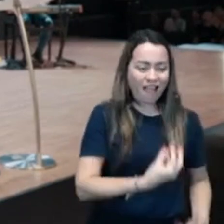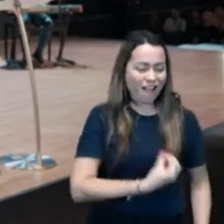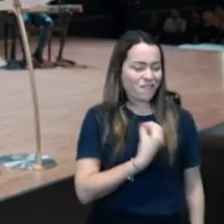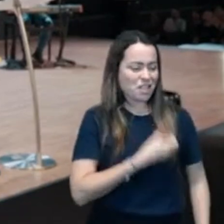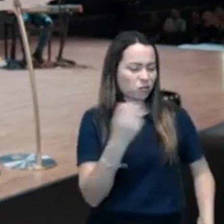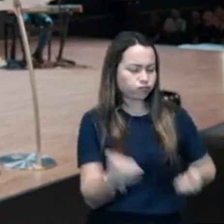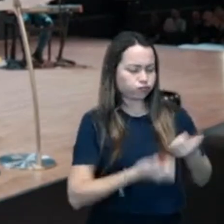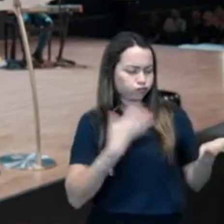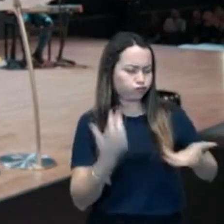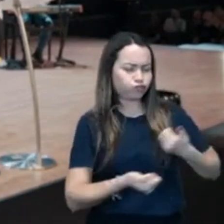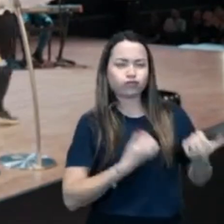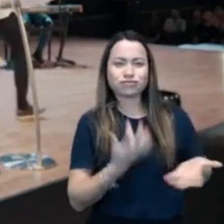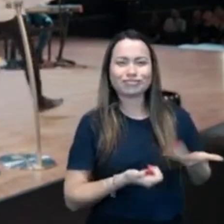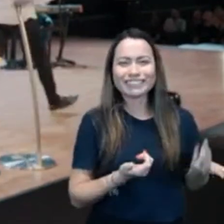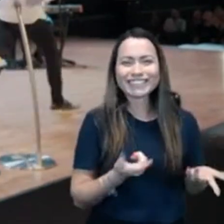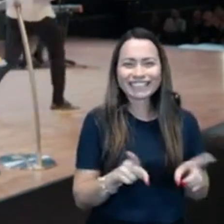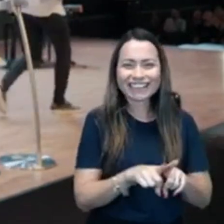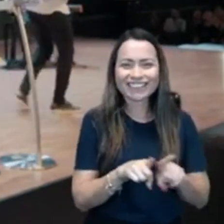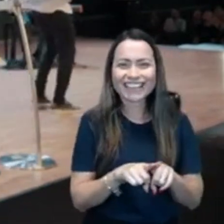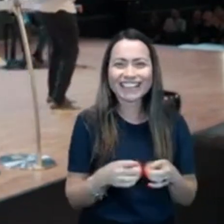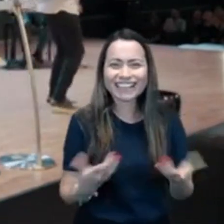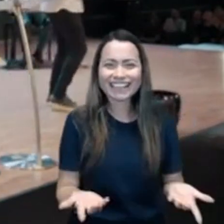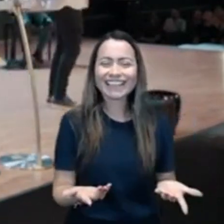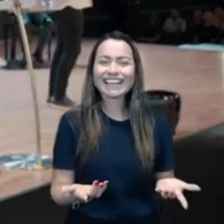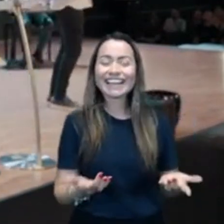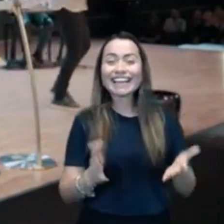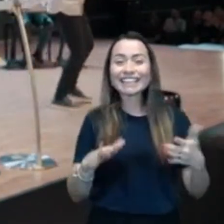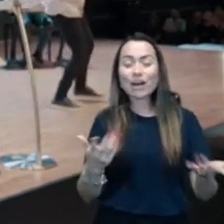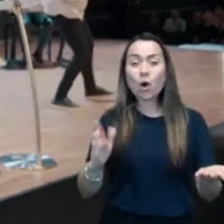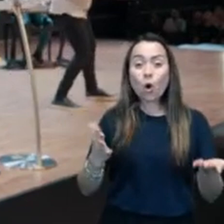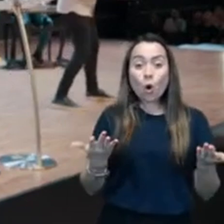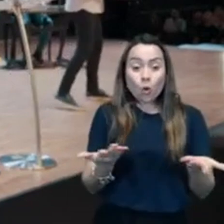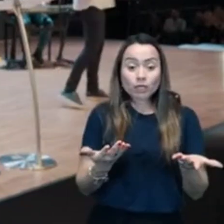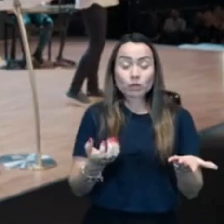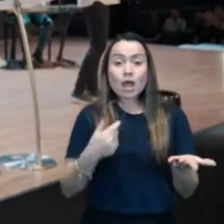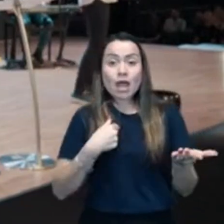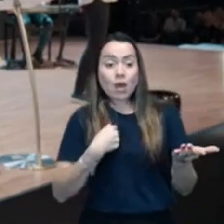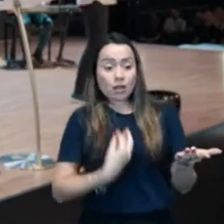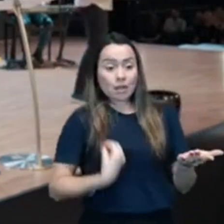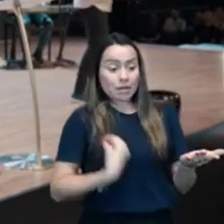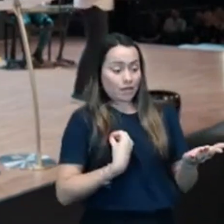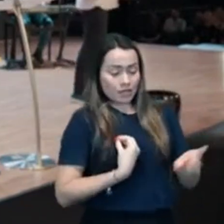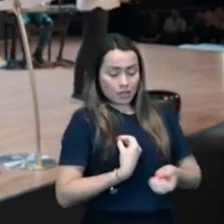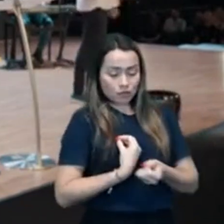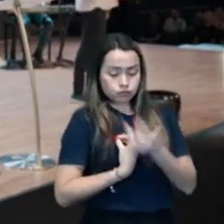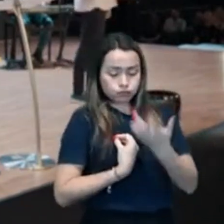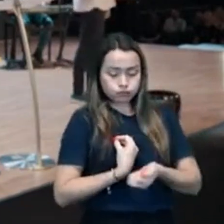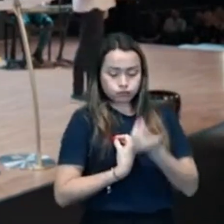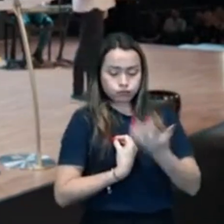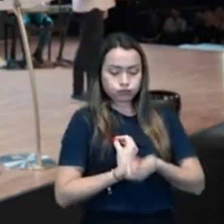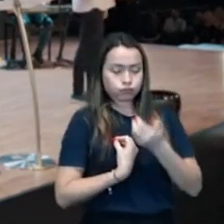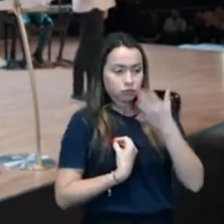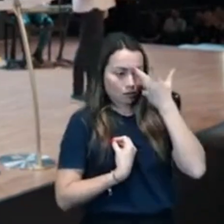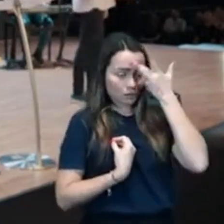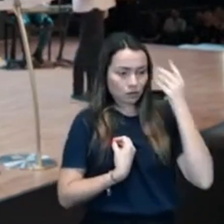pessoas se rendendo a Cristo e descendo as águas do batismo. Isso para mim é fruto dentro do que Deus me deu para fazer.